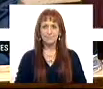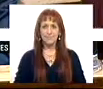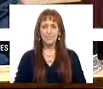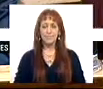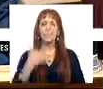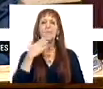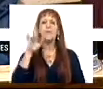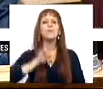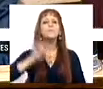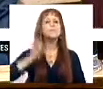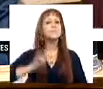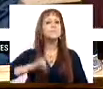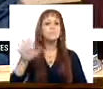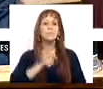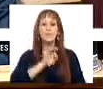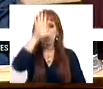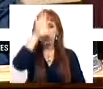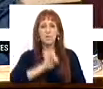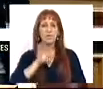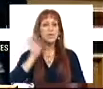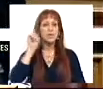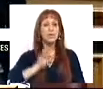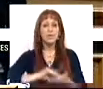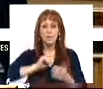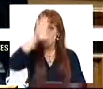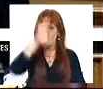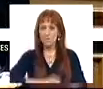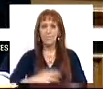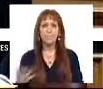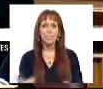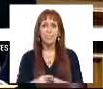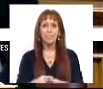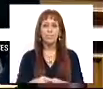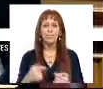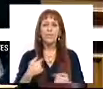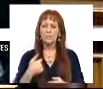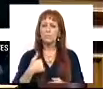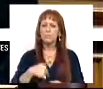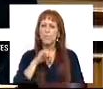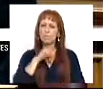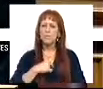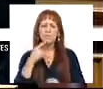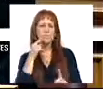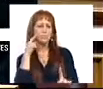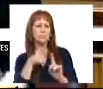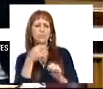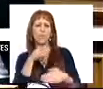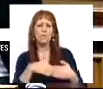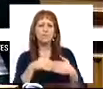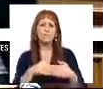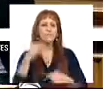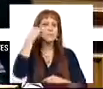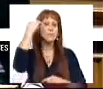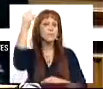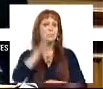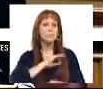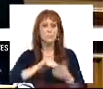Muito obrigada Sra. Presidente, Sra. Ministro, Sra. Secretária de Estado, mas deixem-me talvez dirigir um cumprimento muito especial